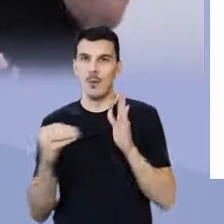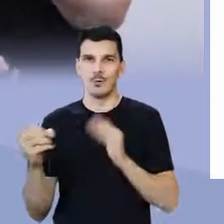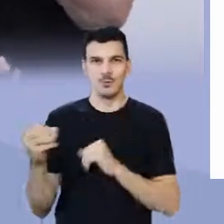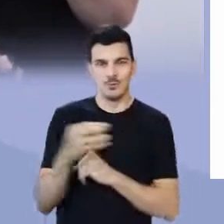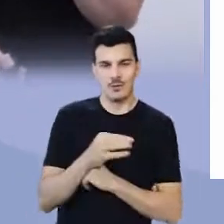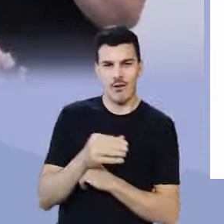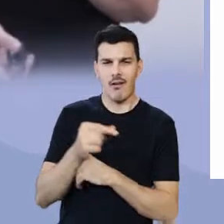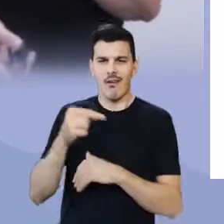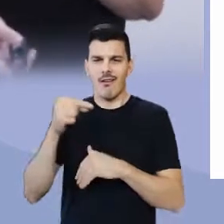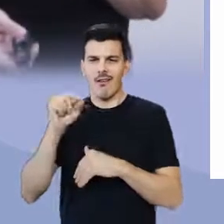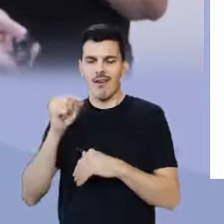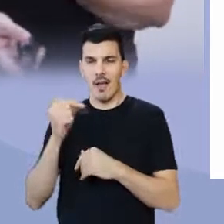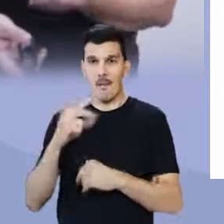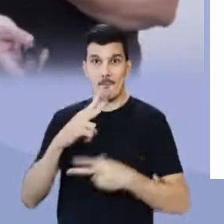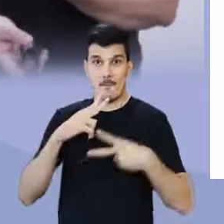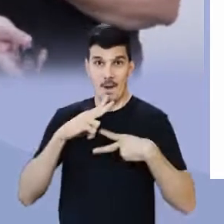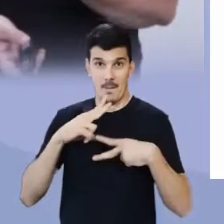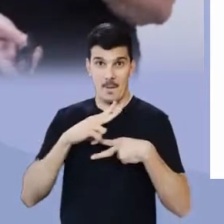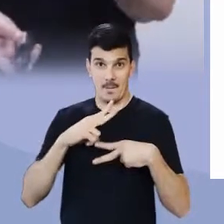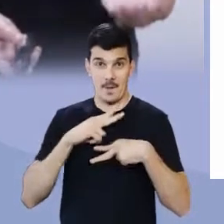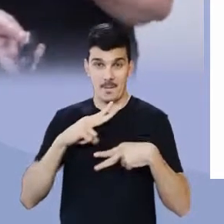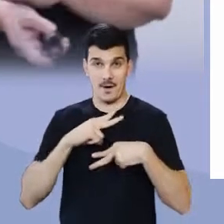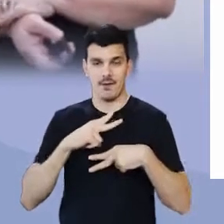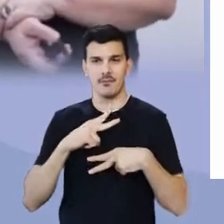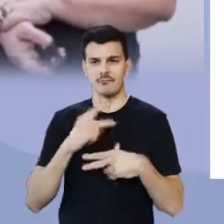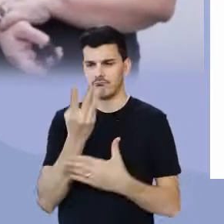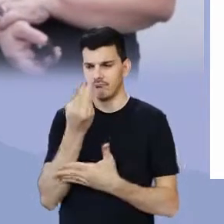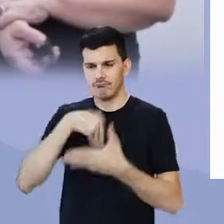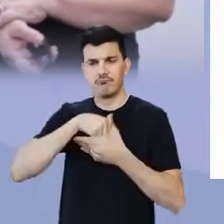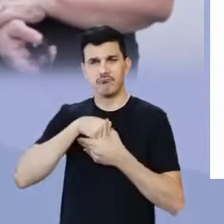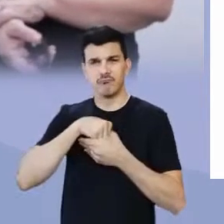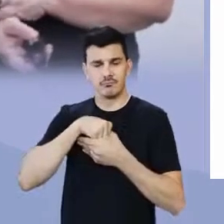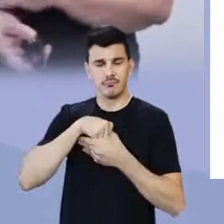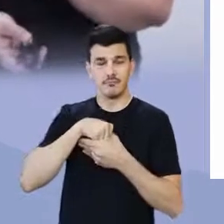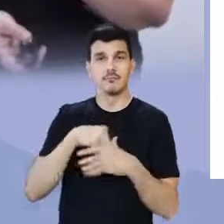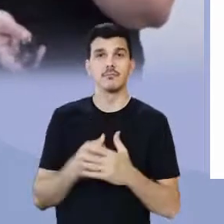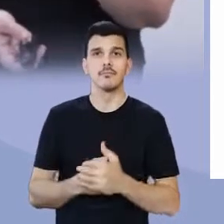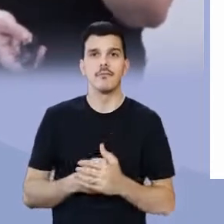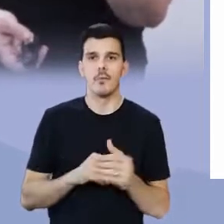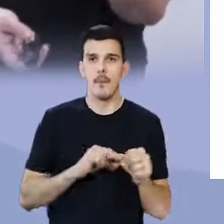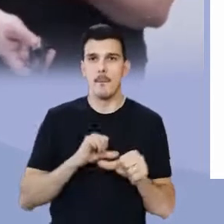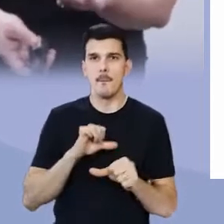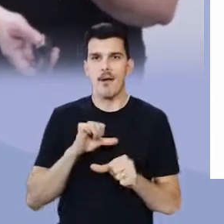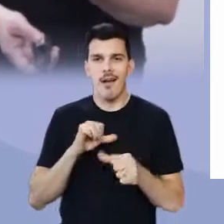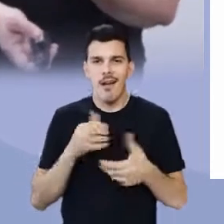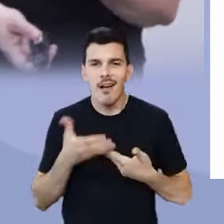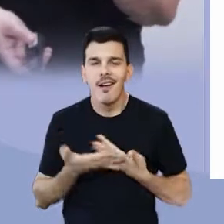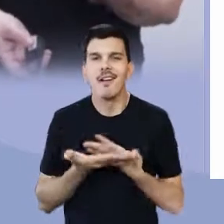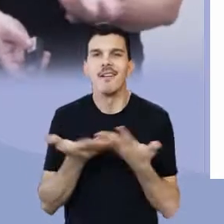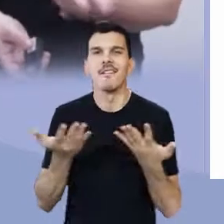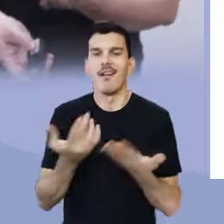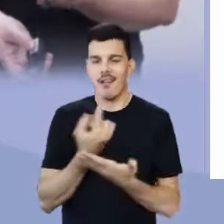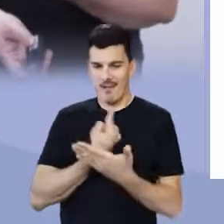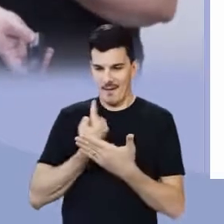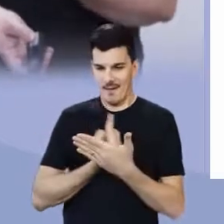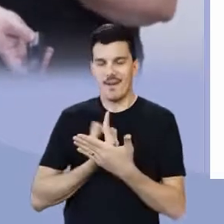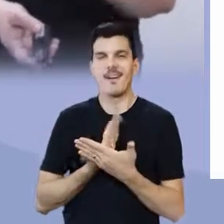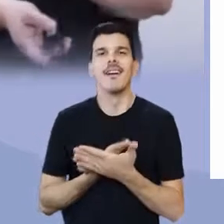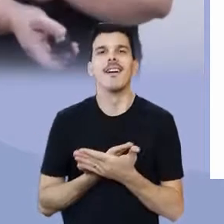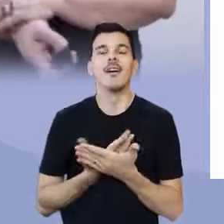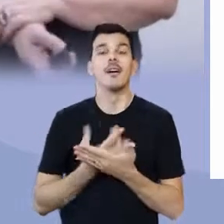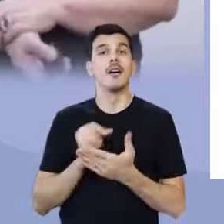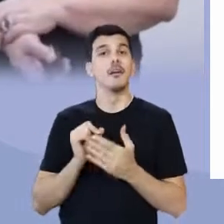profundamente pessoal e subjetiva. Ela transporta por meio de seu eu lírico